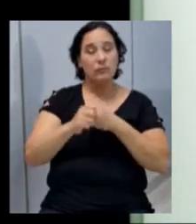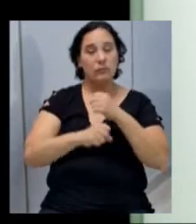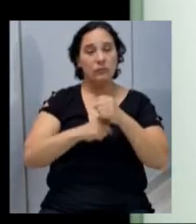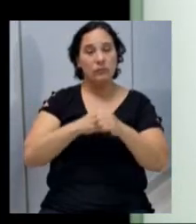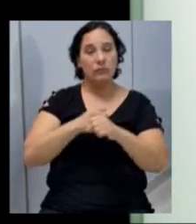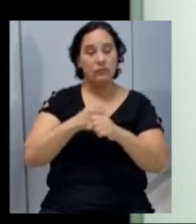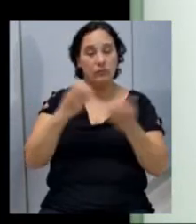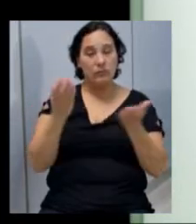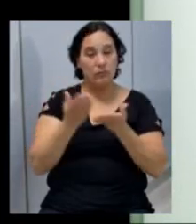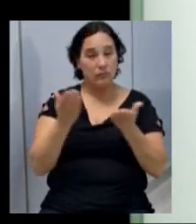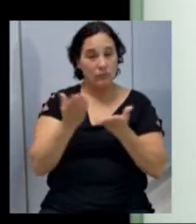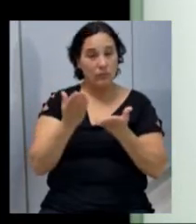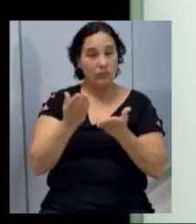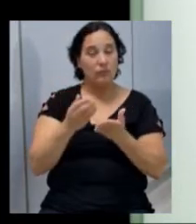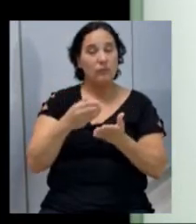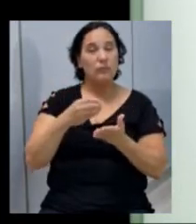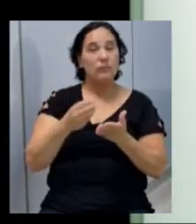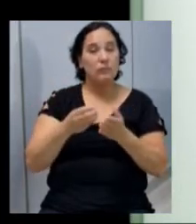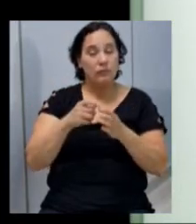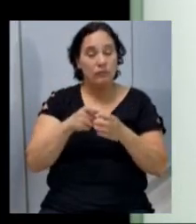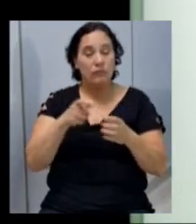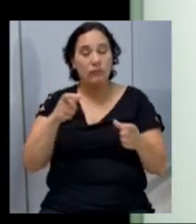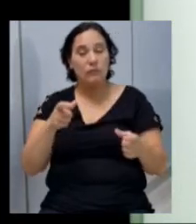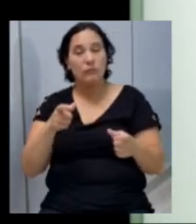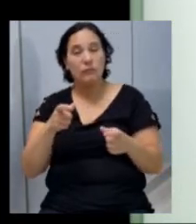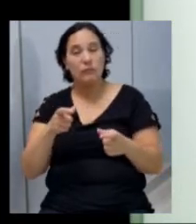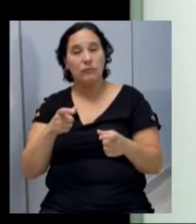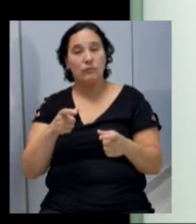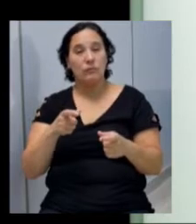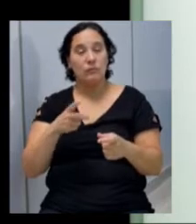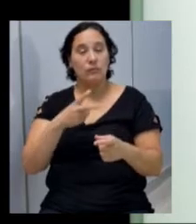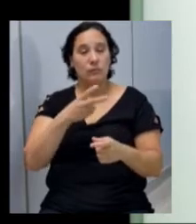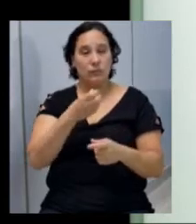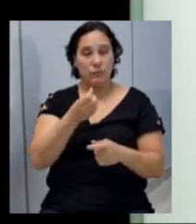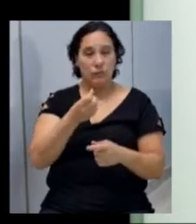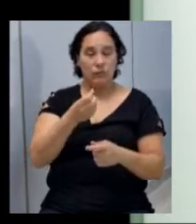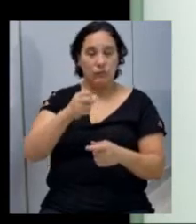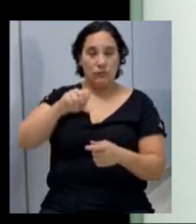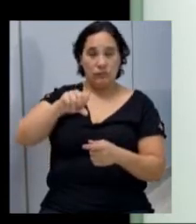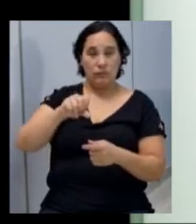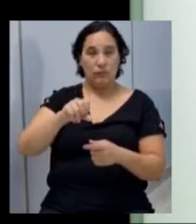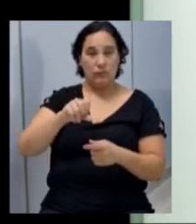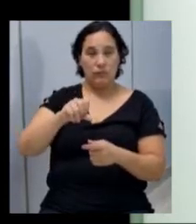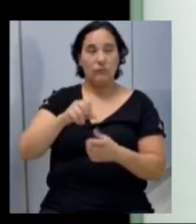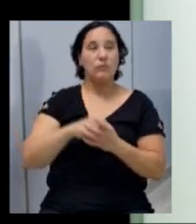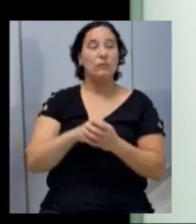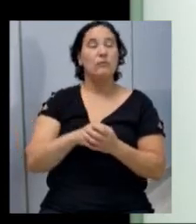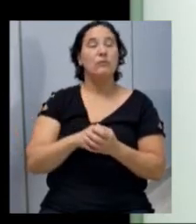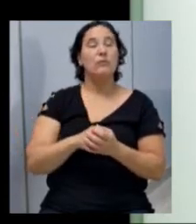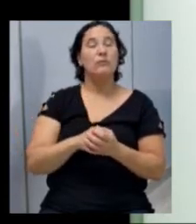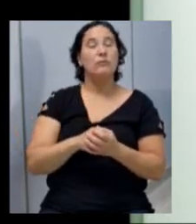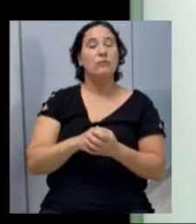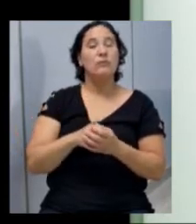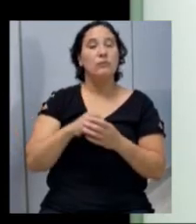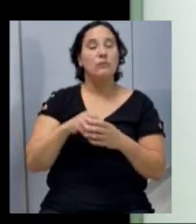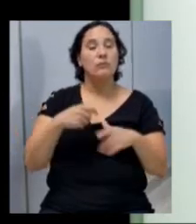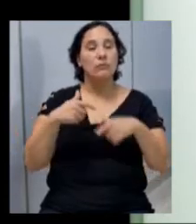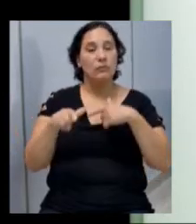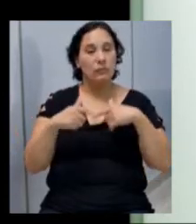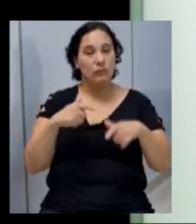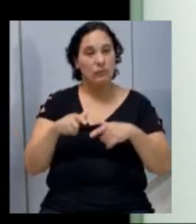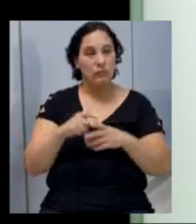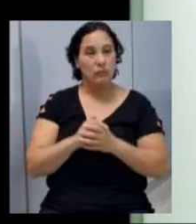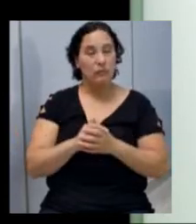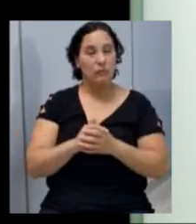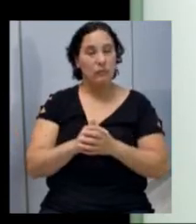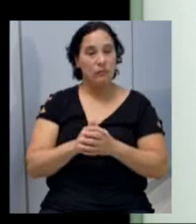2018, então ele já foi acrescido um pouquinho para o ano de 2019, foi para 422 mil, a manutenção do desporto